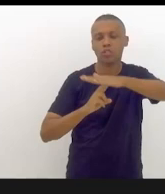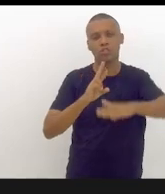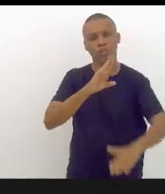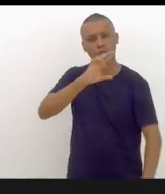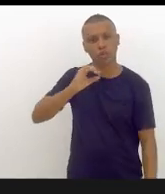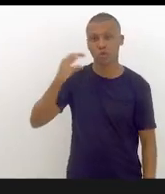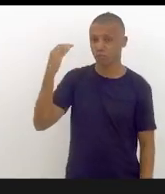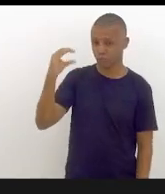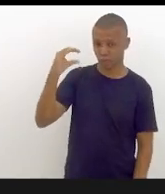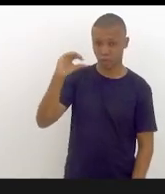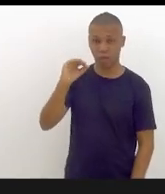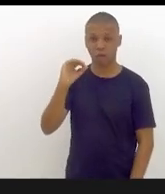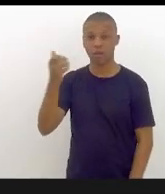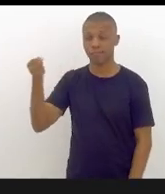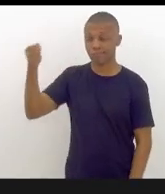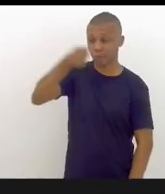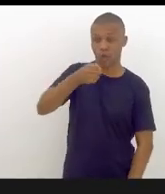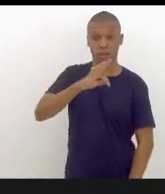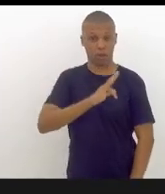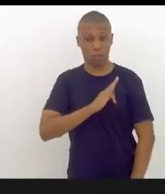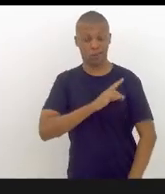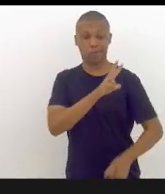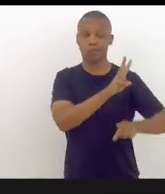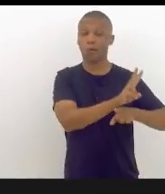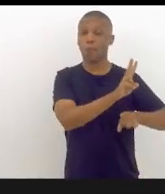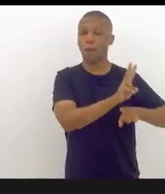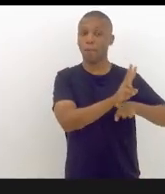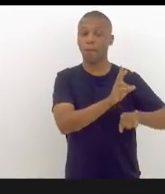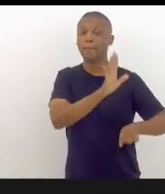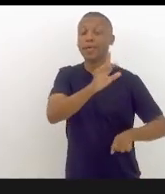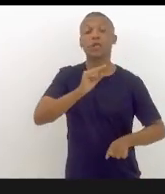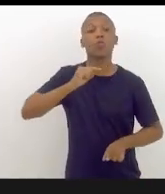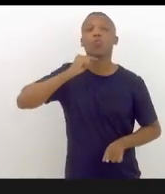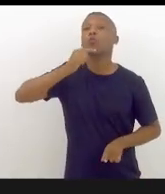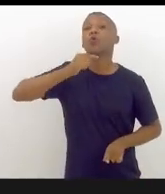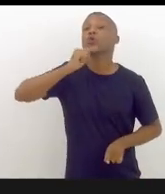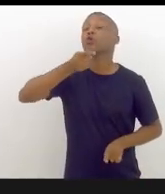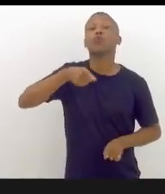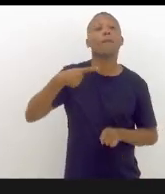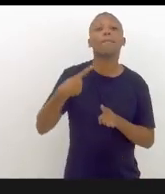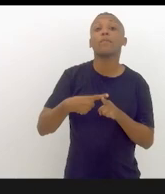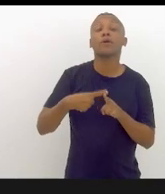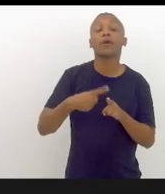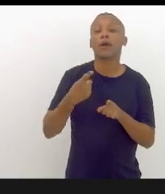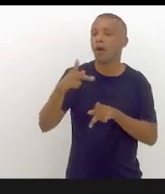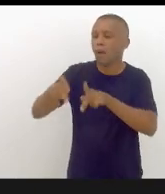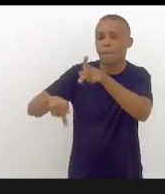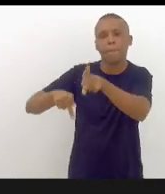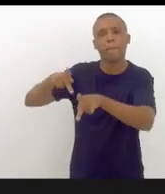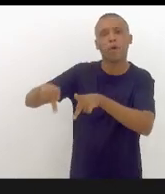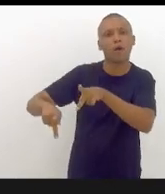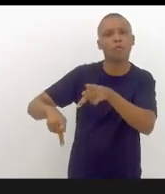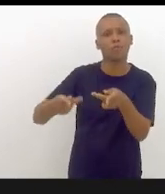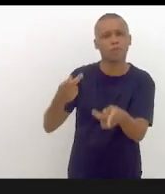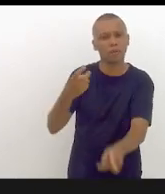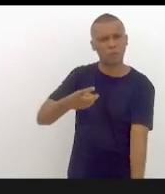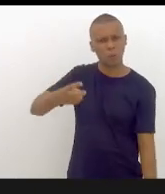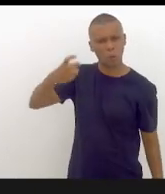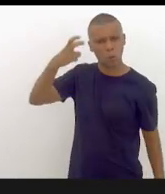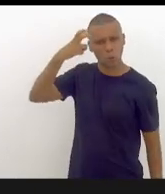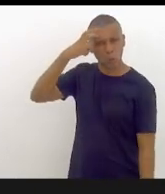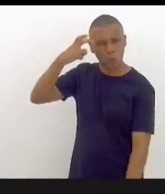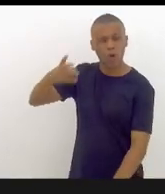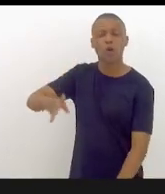botando a polícia rodoviária. Não tiveram êxito porque o povo é sabedor dos seus